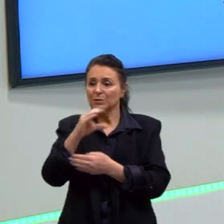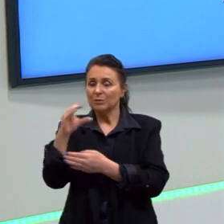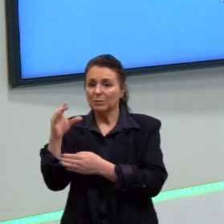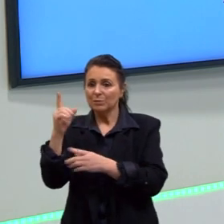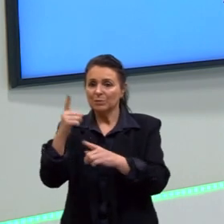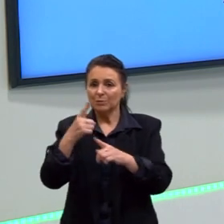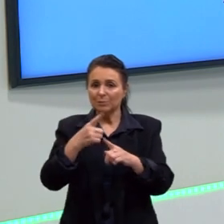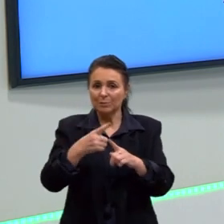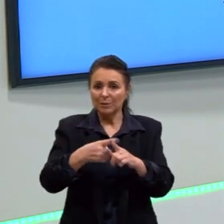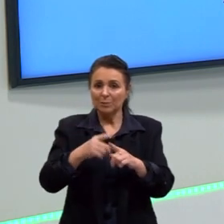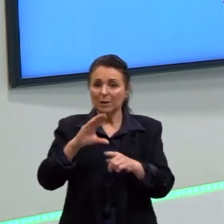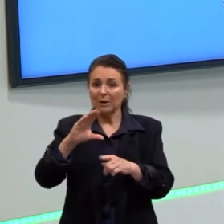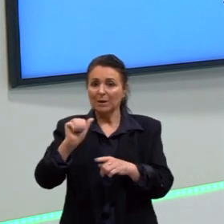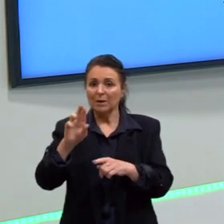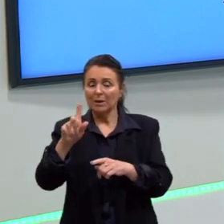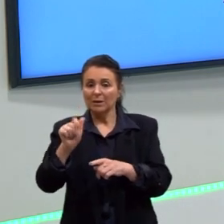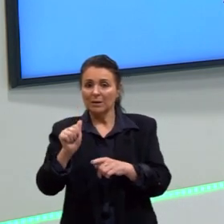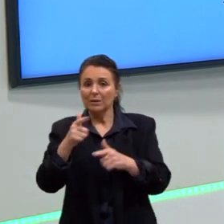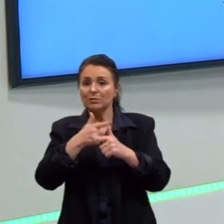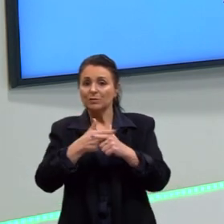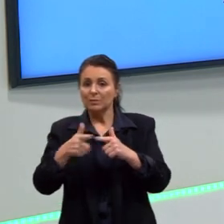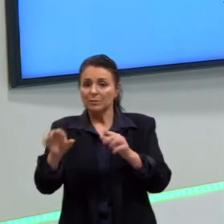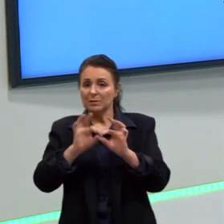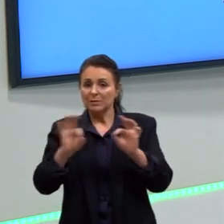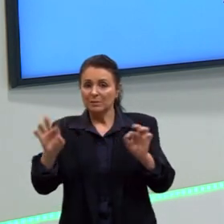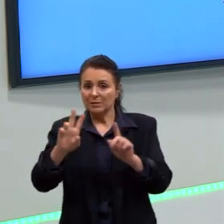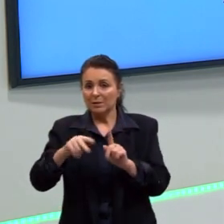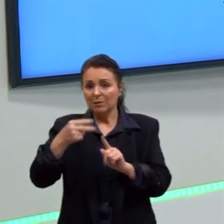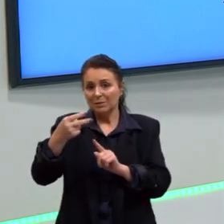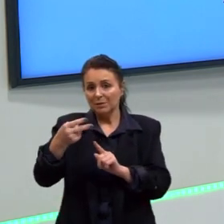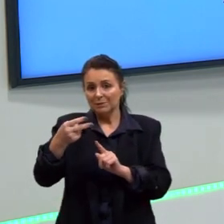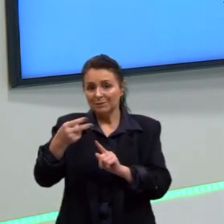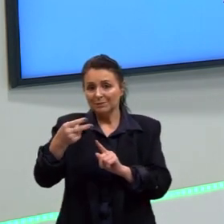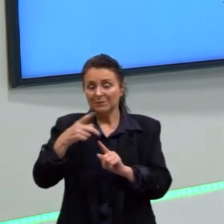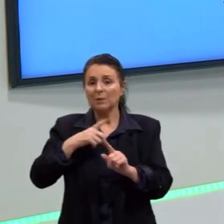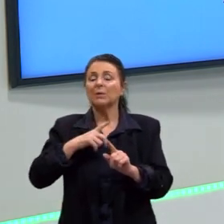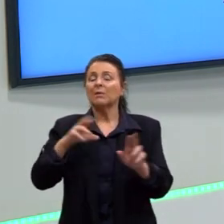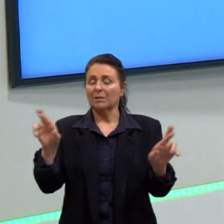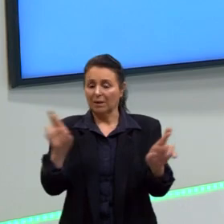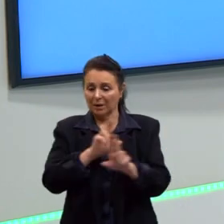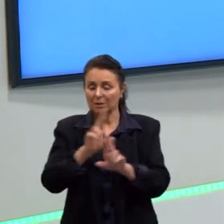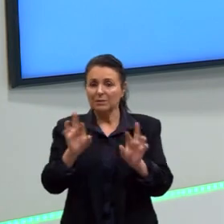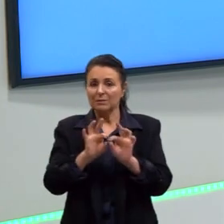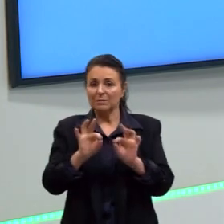multiplicado pela carga, dividido pela distância ao quadrado. Então, ela está relacionada com a distância.